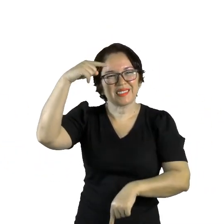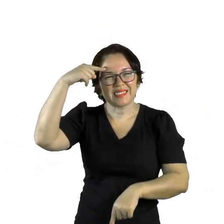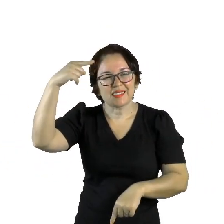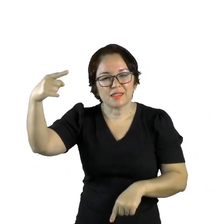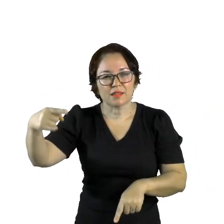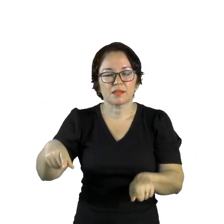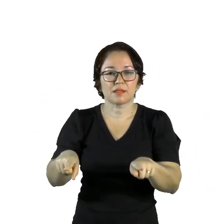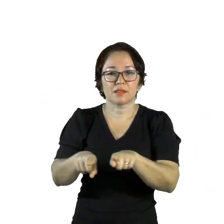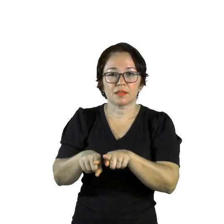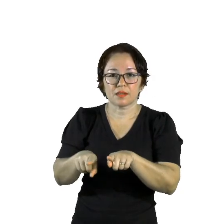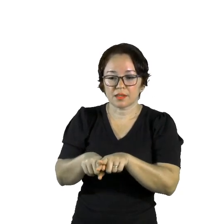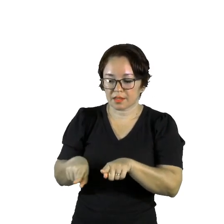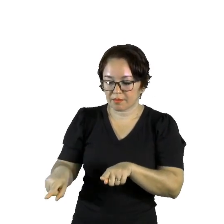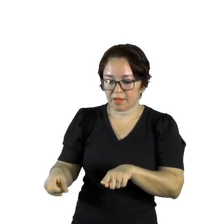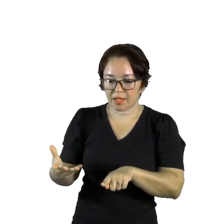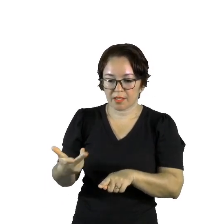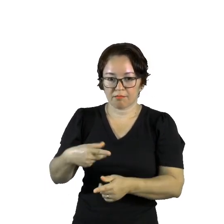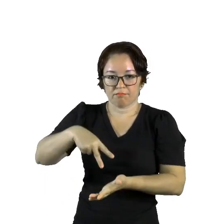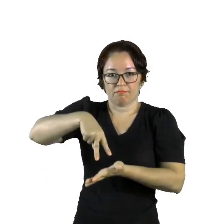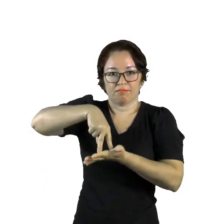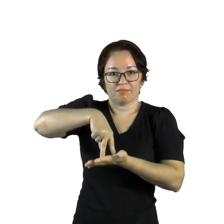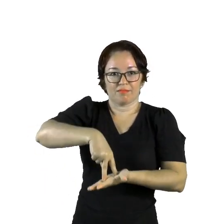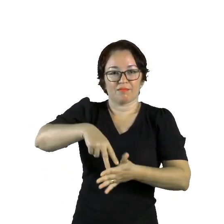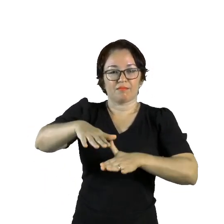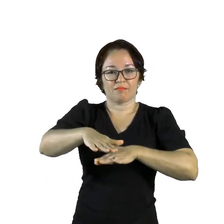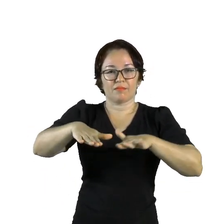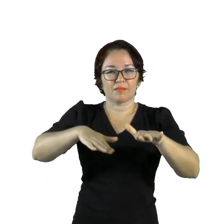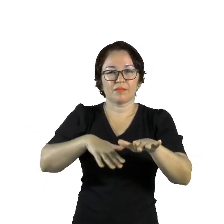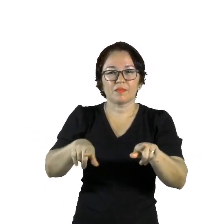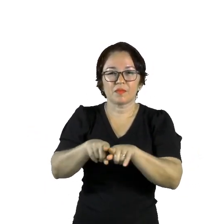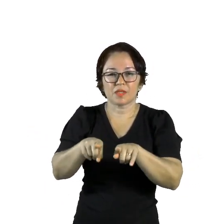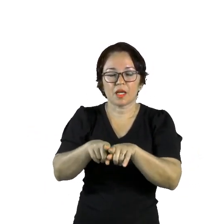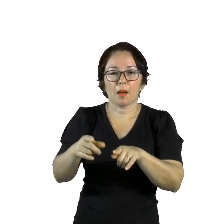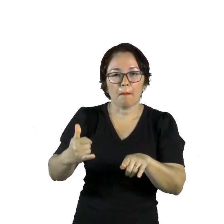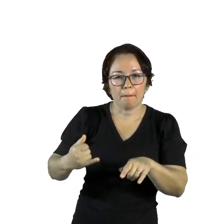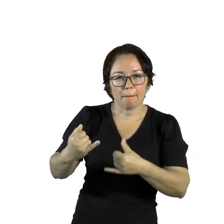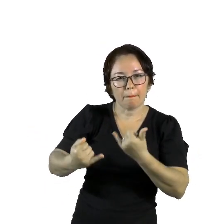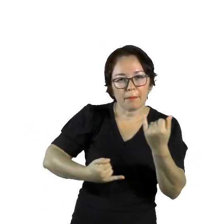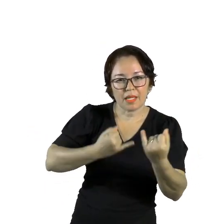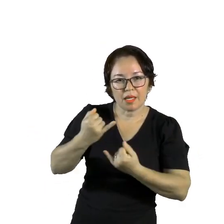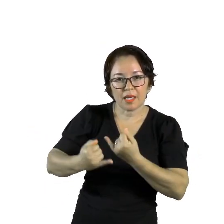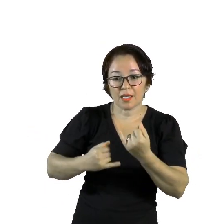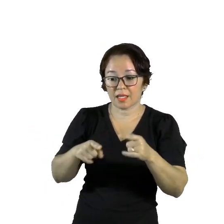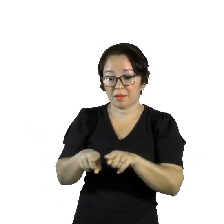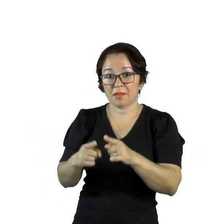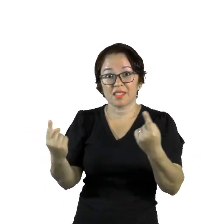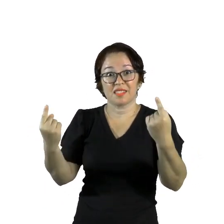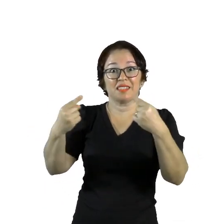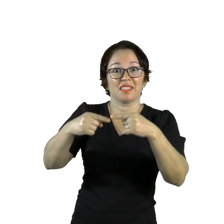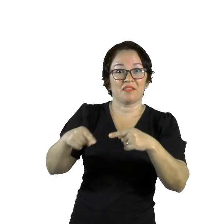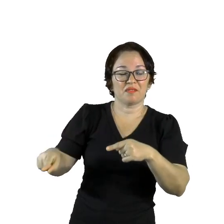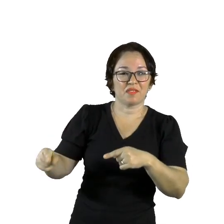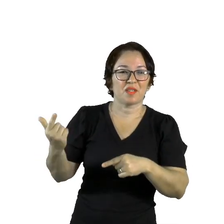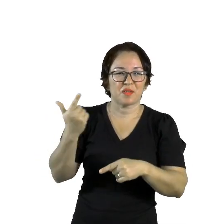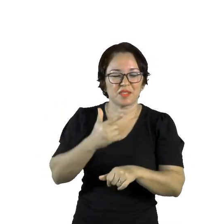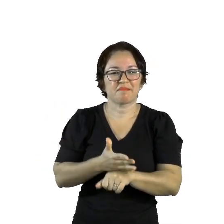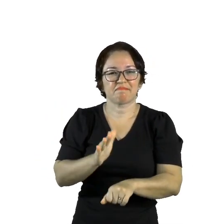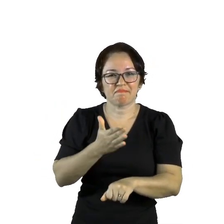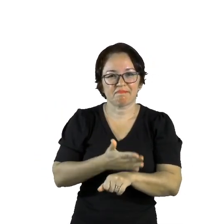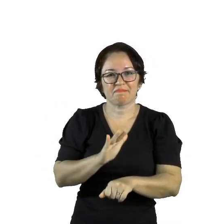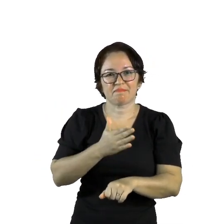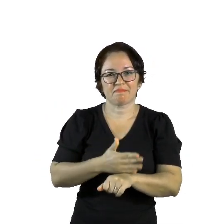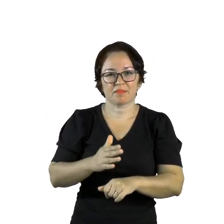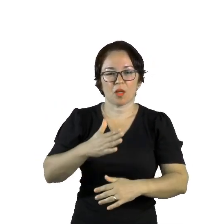coordenação motora Brincadeiras e busca por desafios Cognitivos e